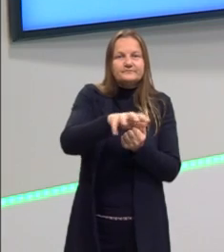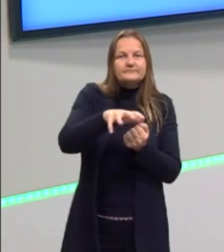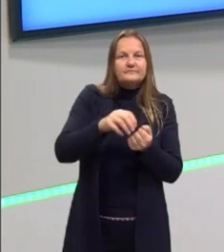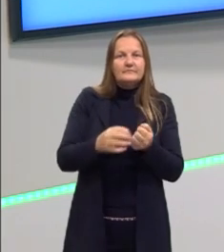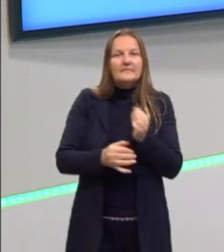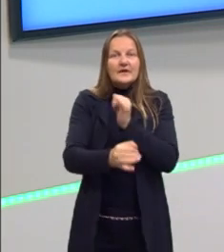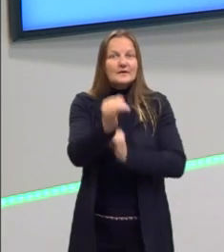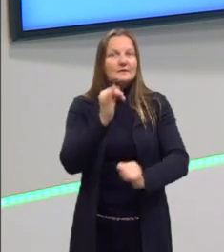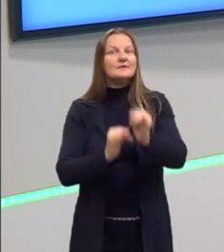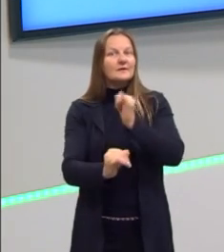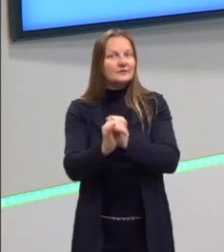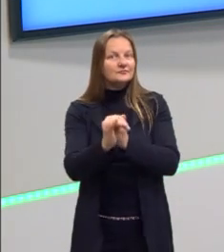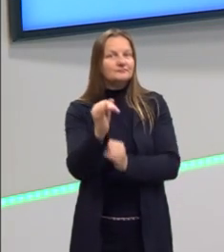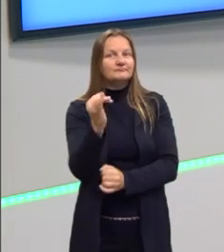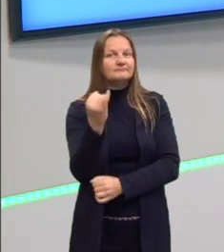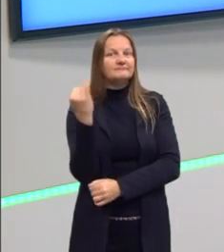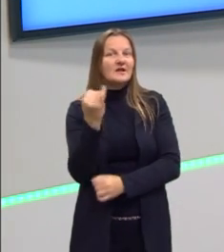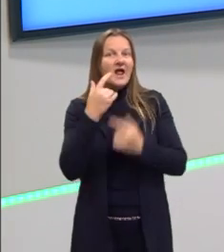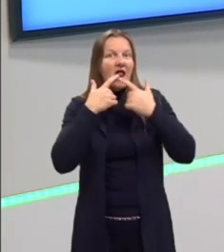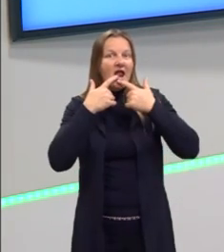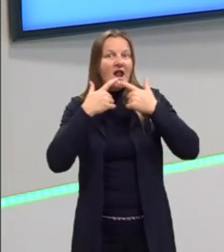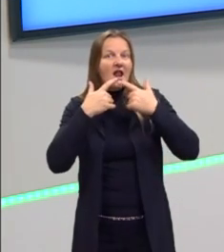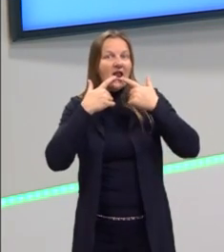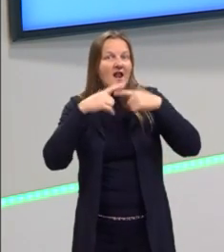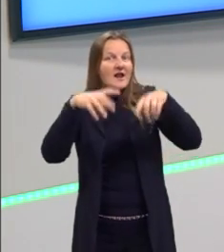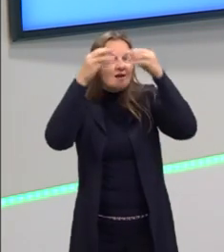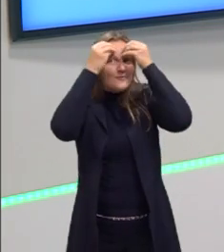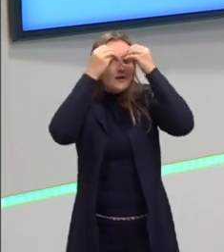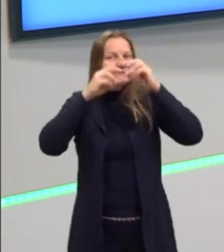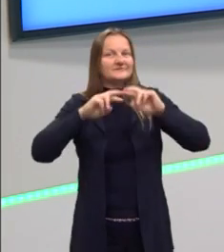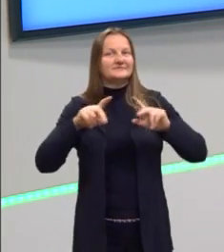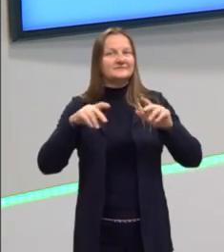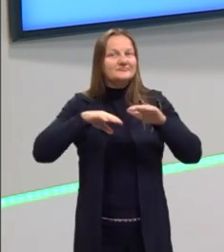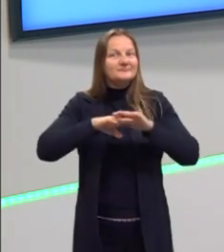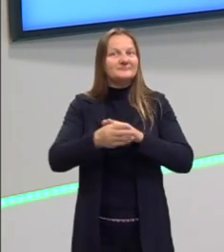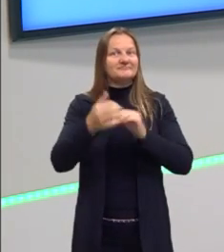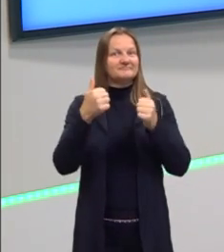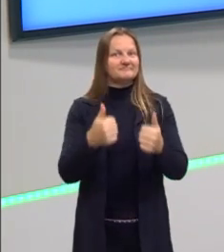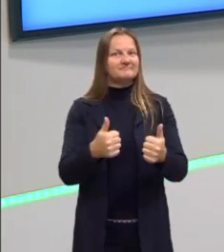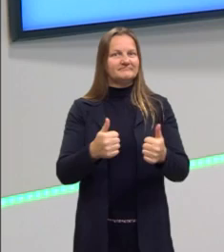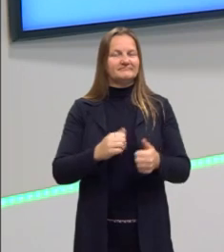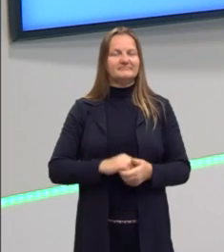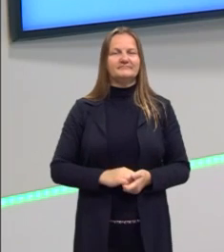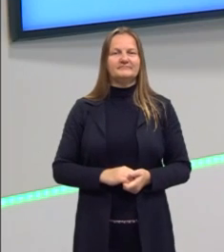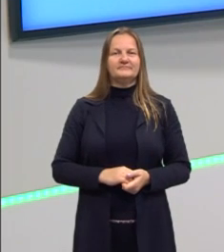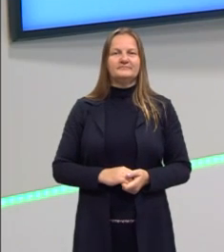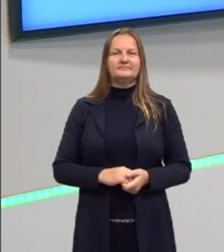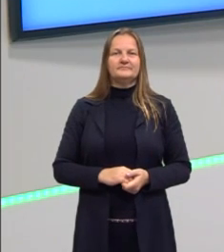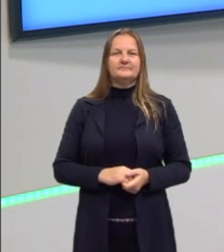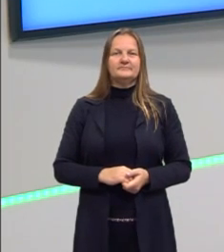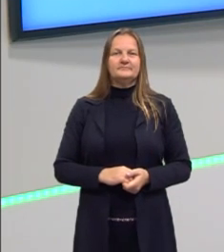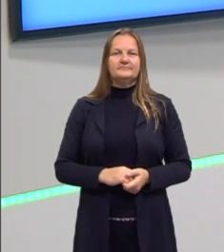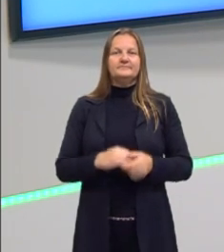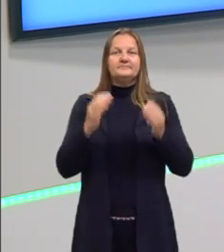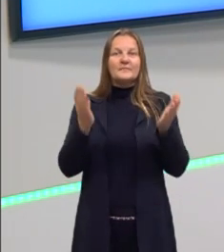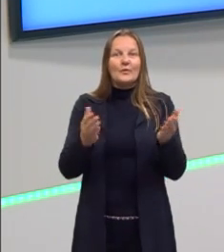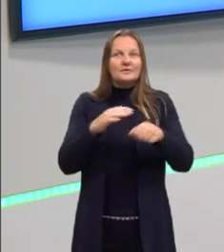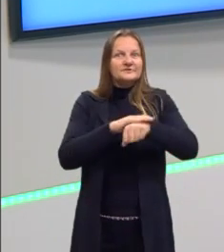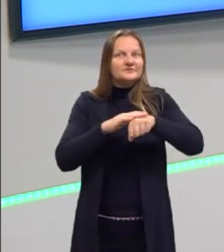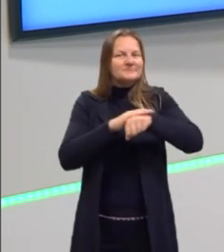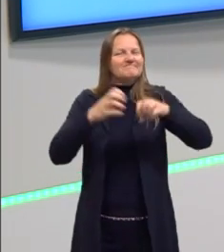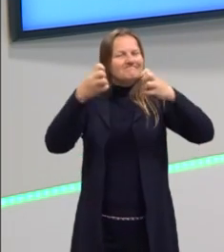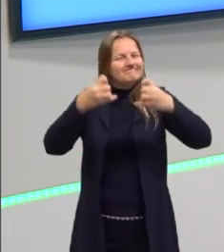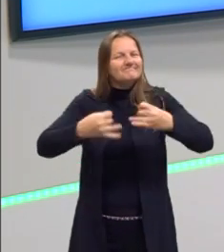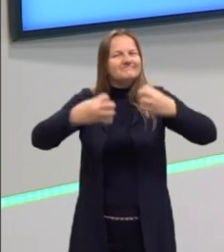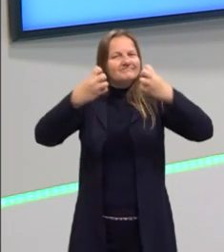internetês, essa nossa linguagem que é adequada. Então, gente vai falar sobre isso,